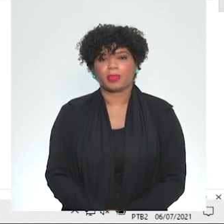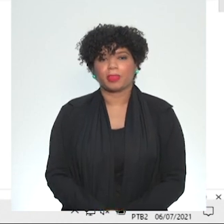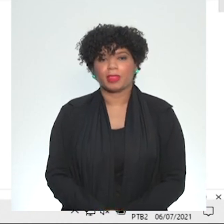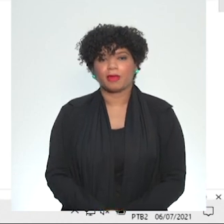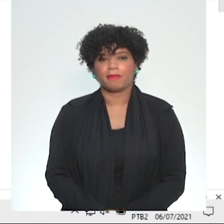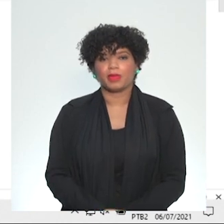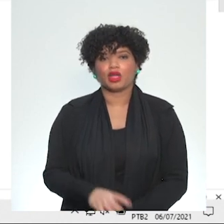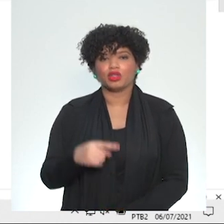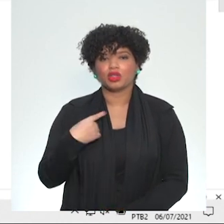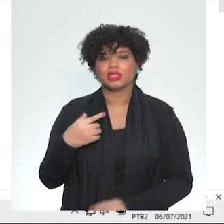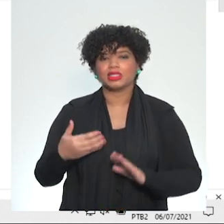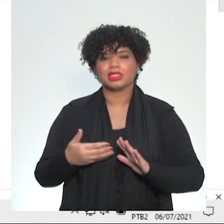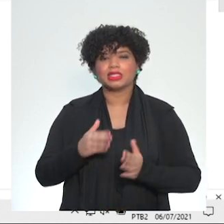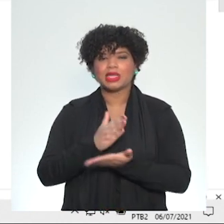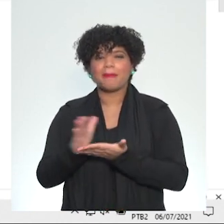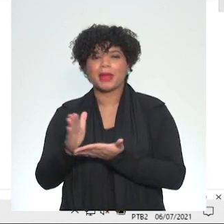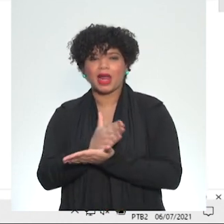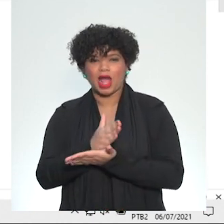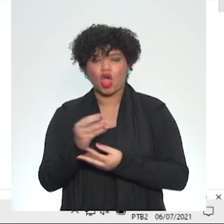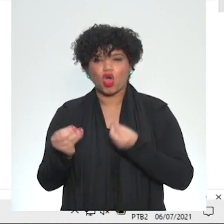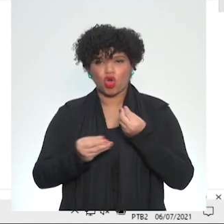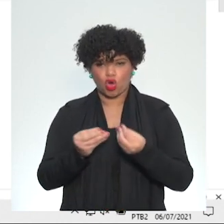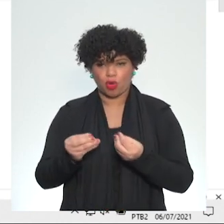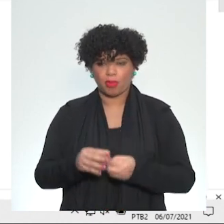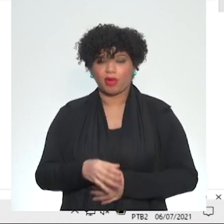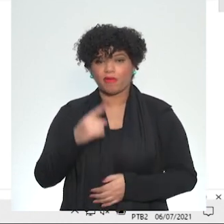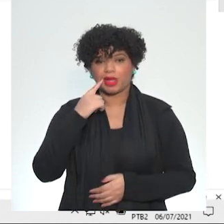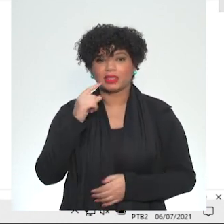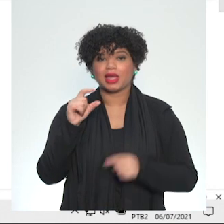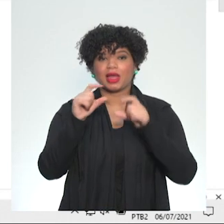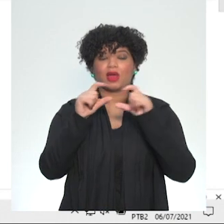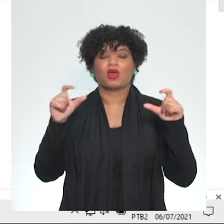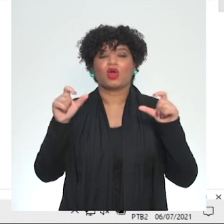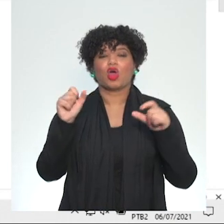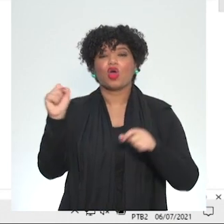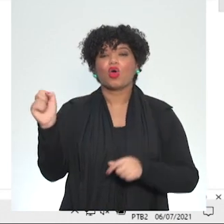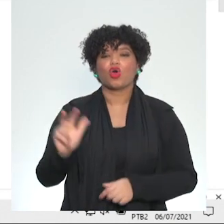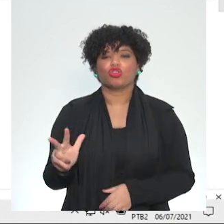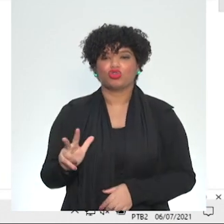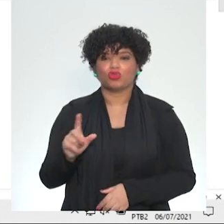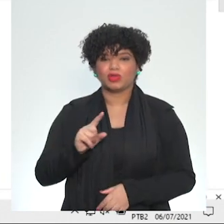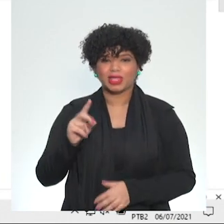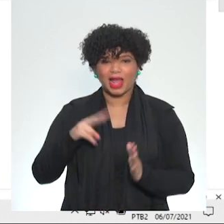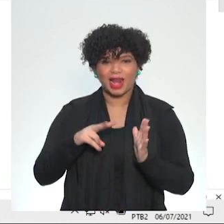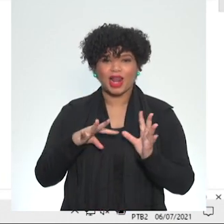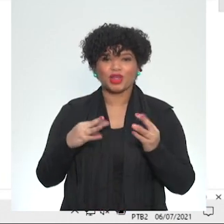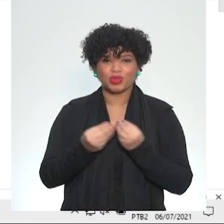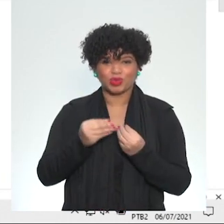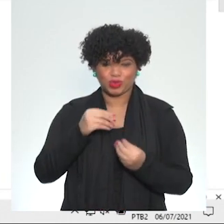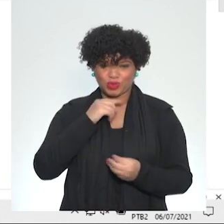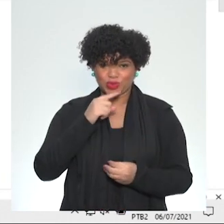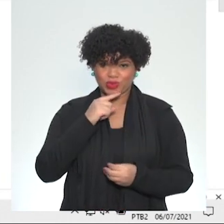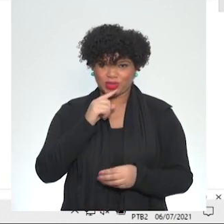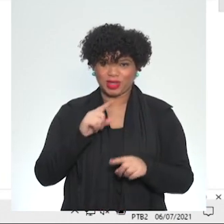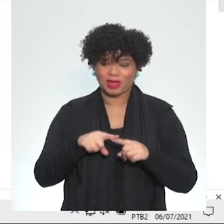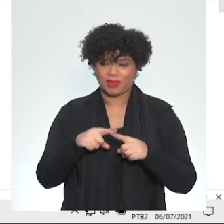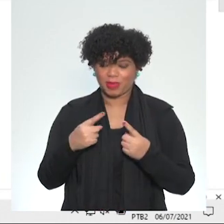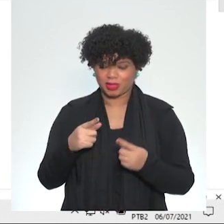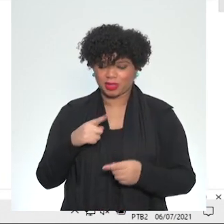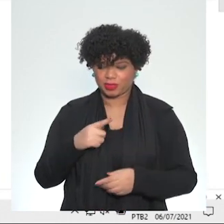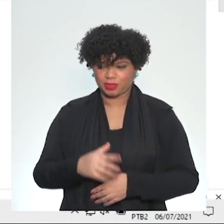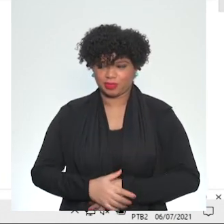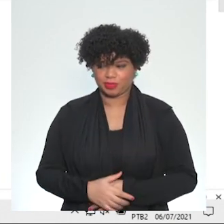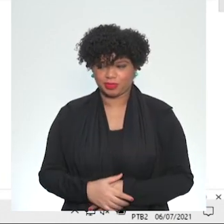separar isso? Essa parte que eu estou deixando em azul. Talvez vocês não consigam ler, mas eu vou lendo com vocês. É a